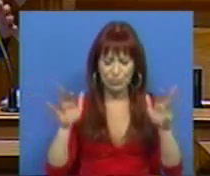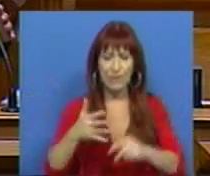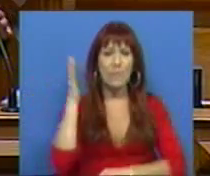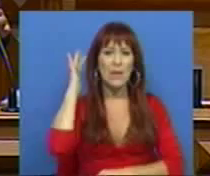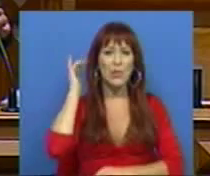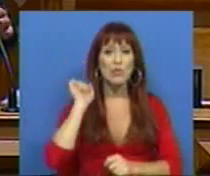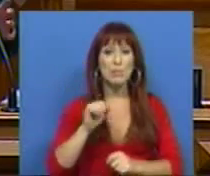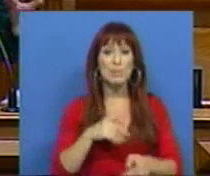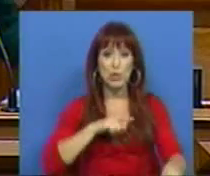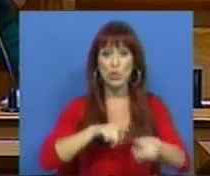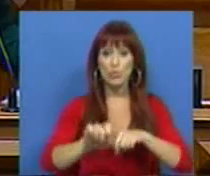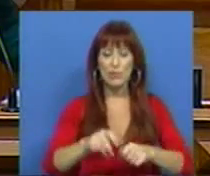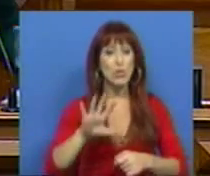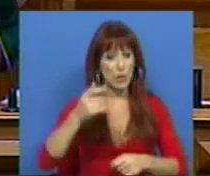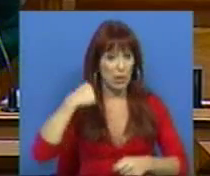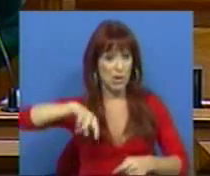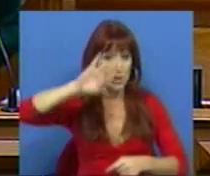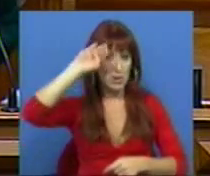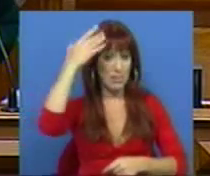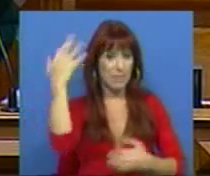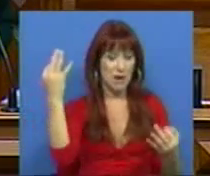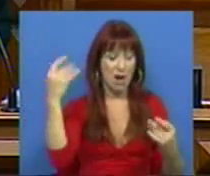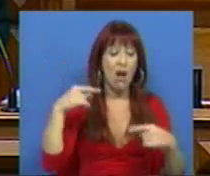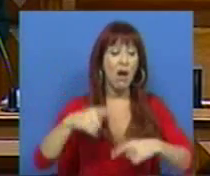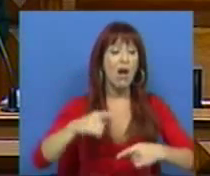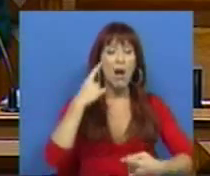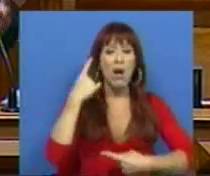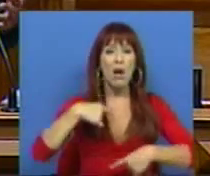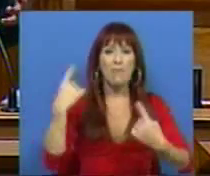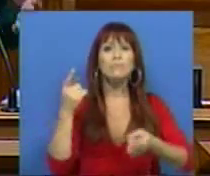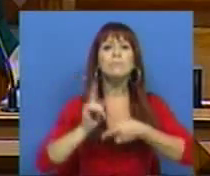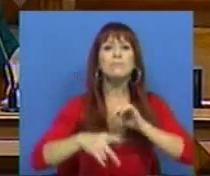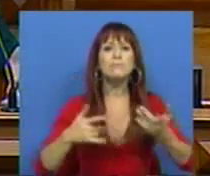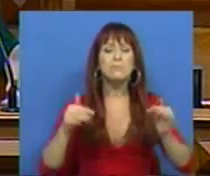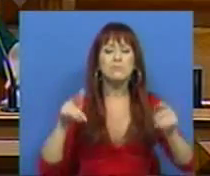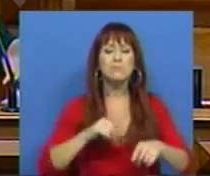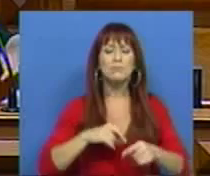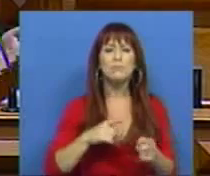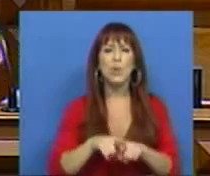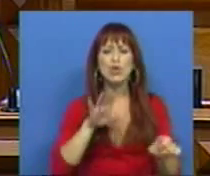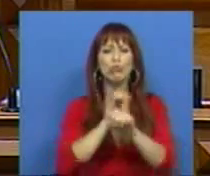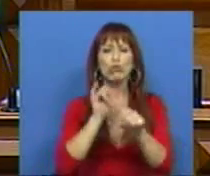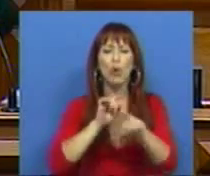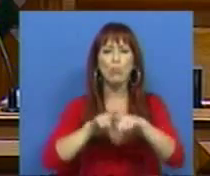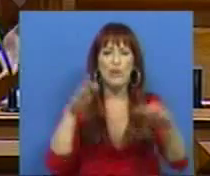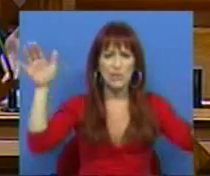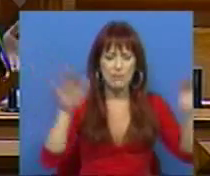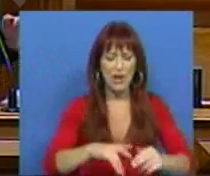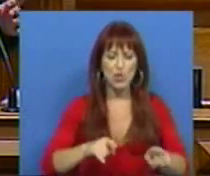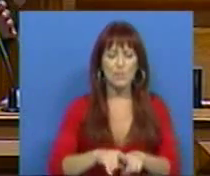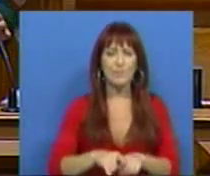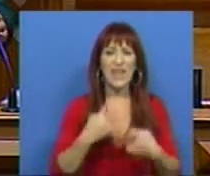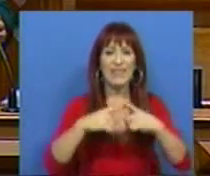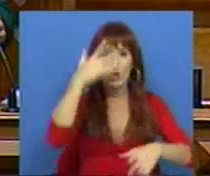número de deputados, quando sabemos obviamente que isso irá significar menos pluralismo político, menos